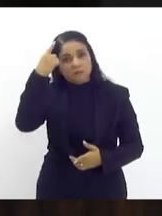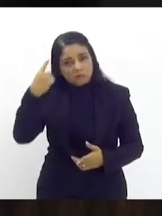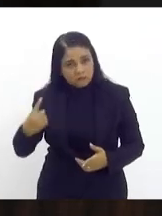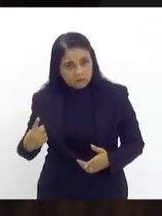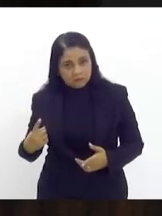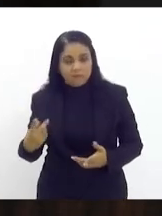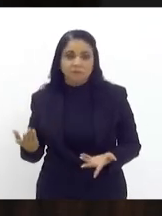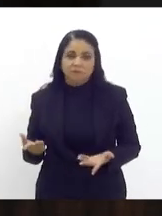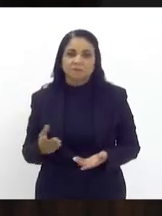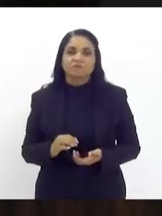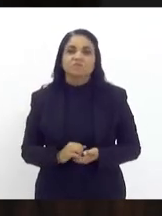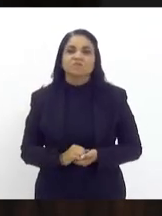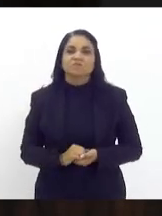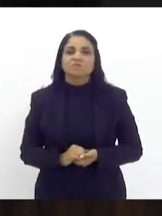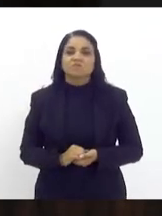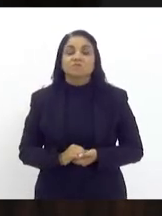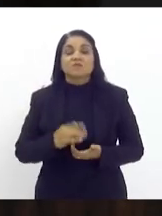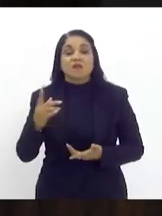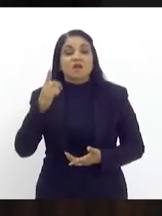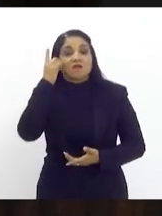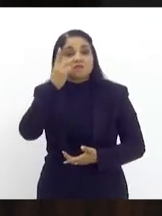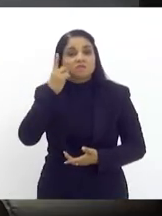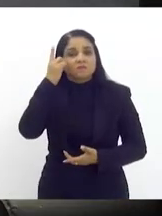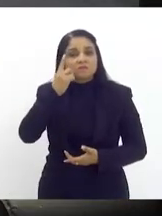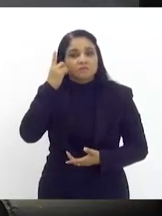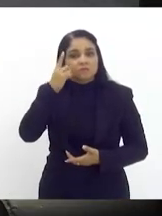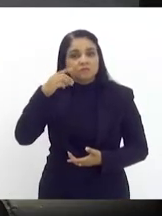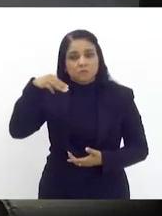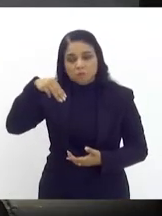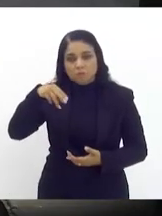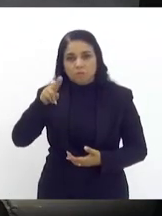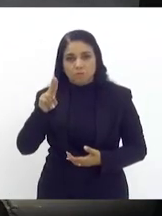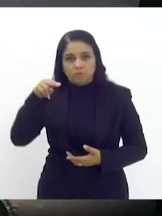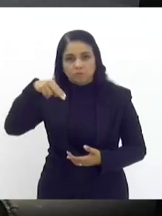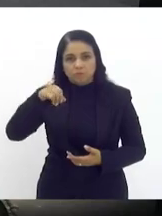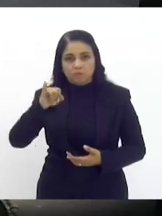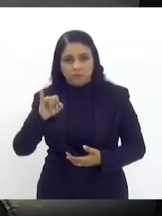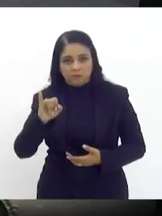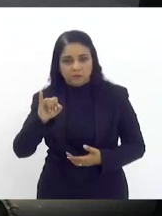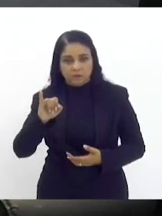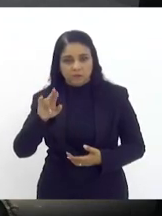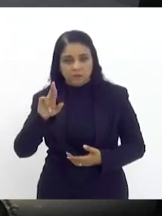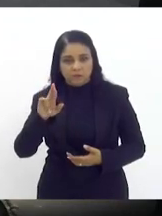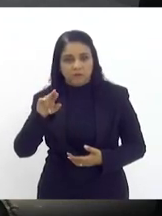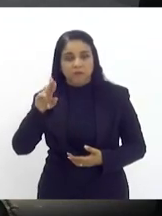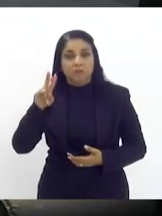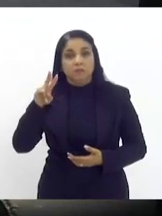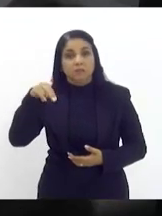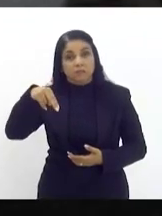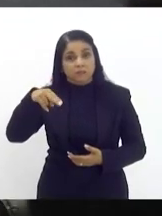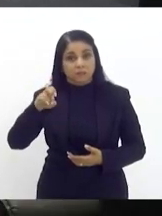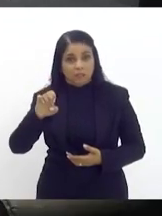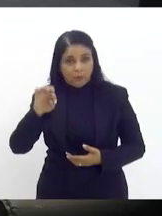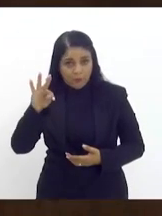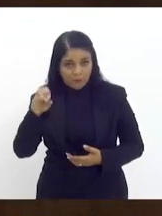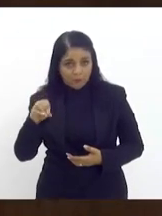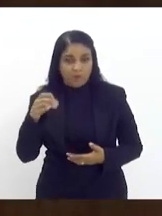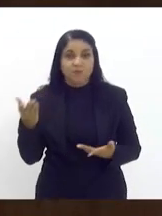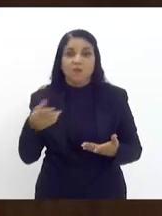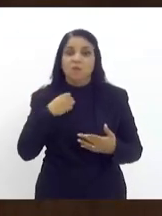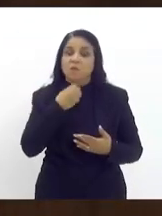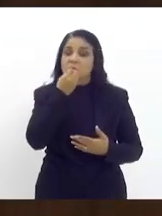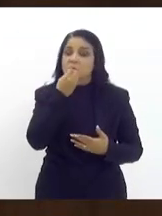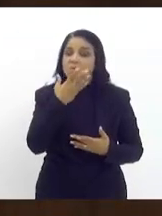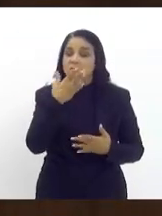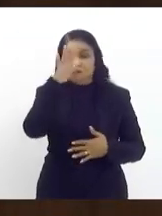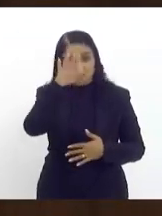Presidente. ...nosso nobre deputado Munir Neto. Questão de ordem, presidente. Boa tarde, presidente.